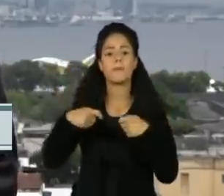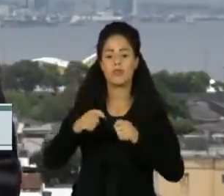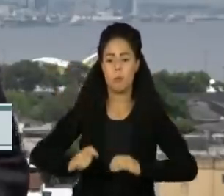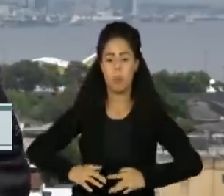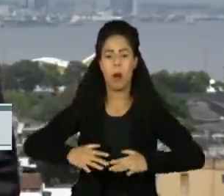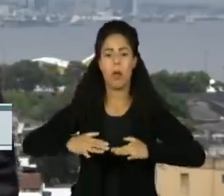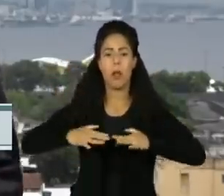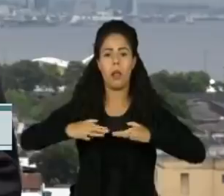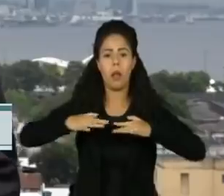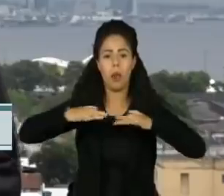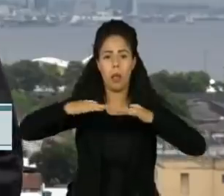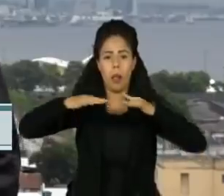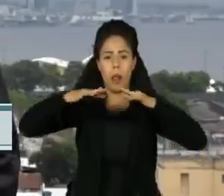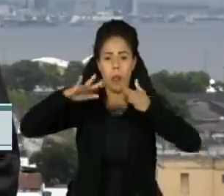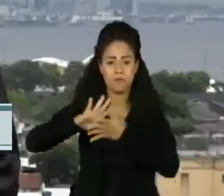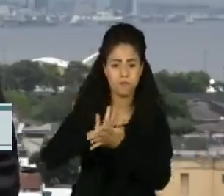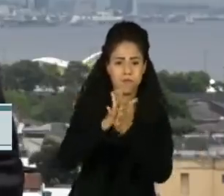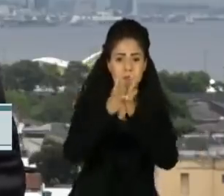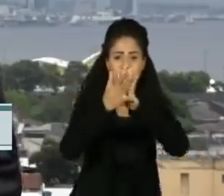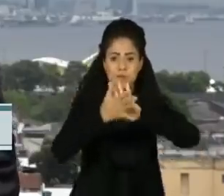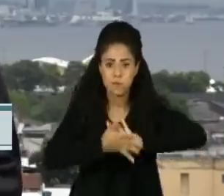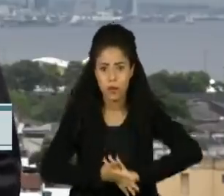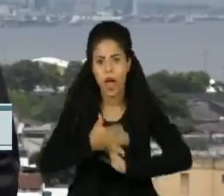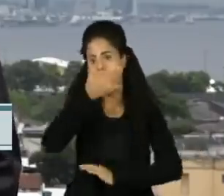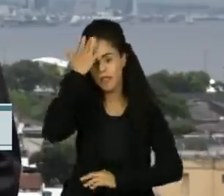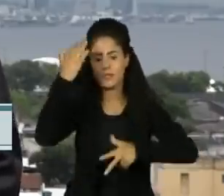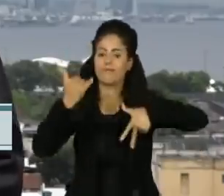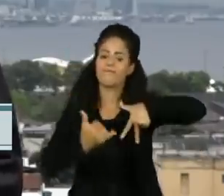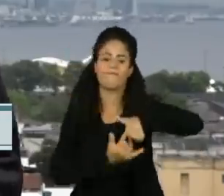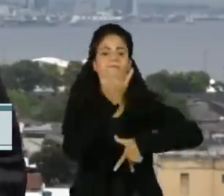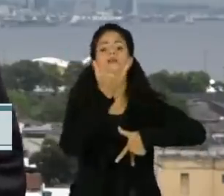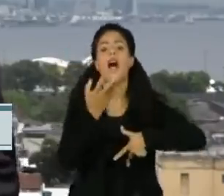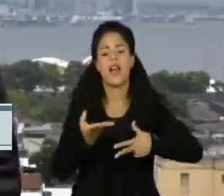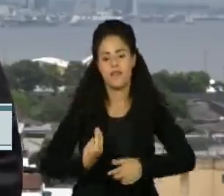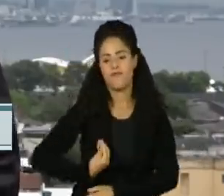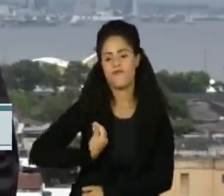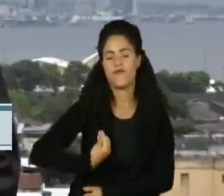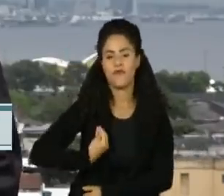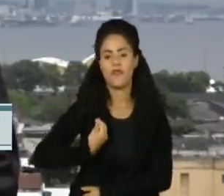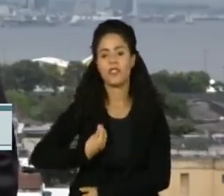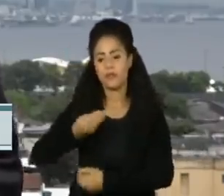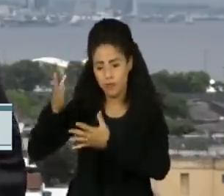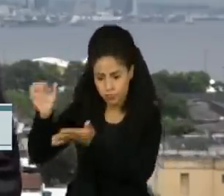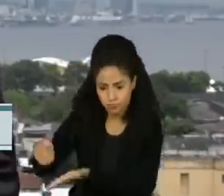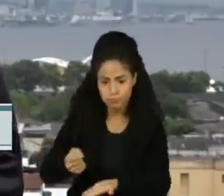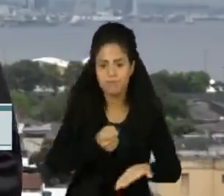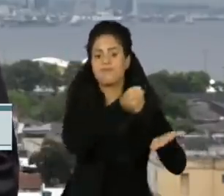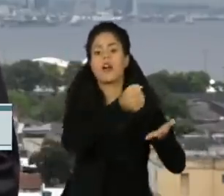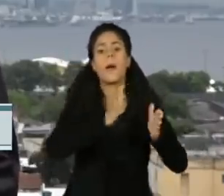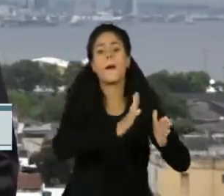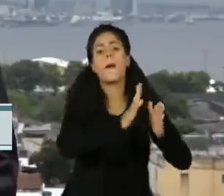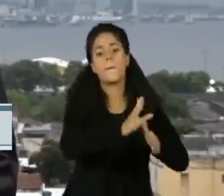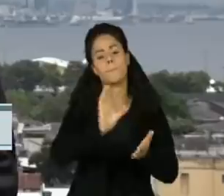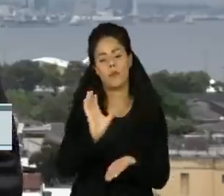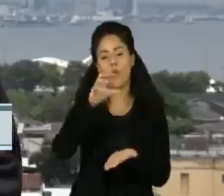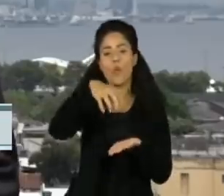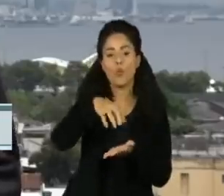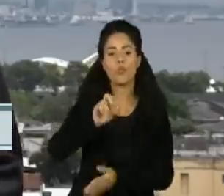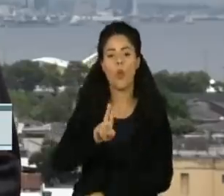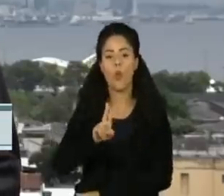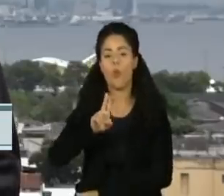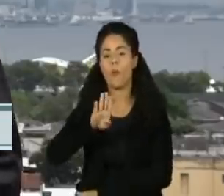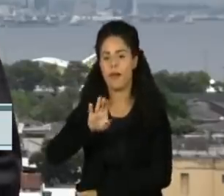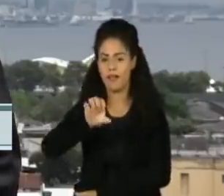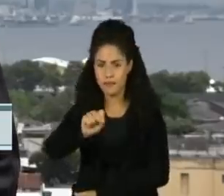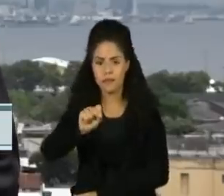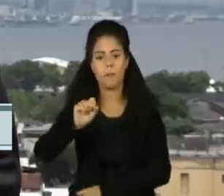das áreas afetadas. As vítimas encontradas com vida estão sendo conduzidas para uma UPA na região central da cidade